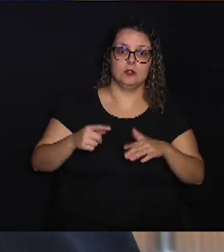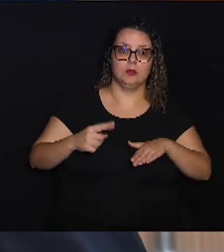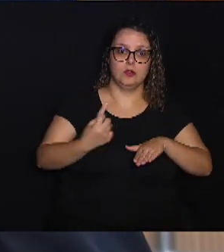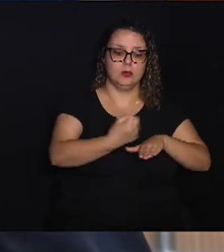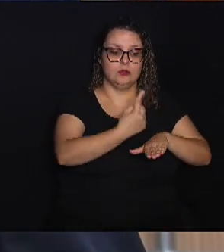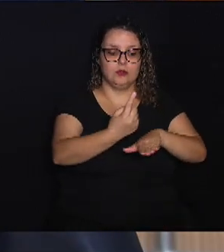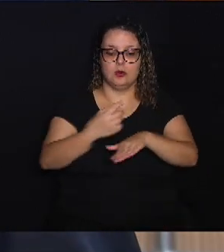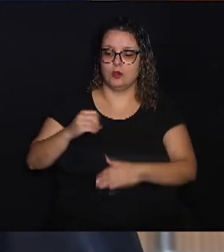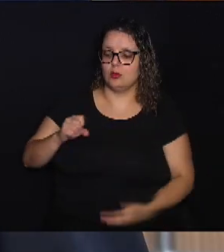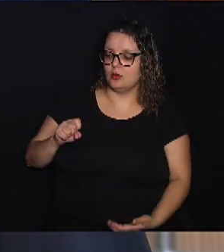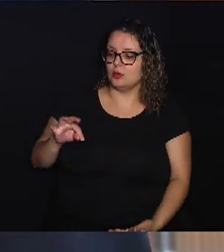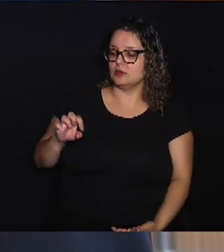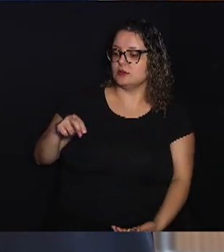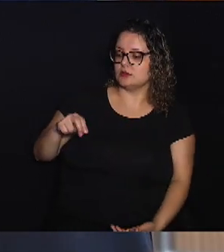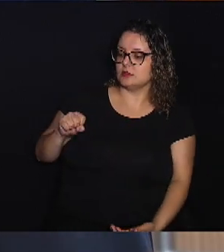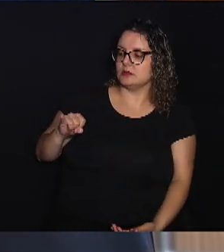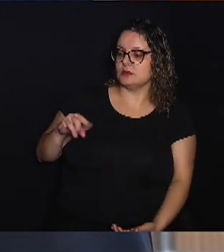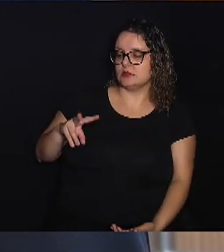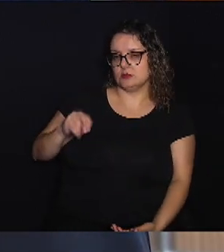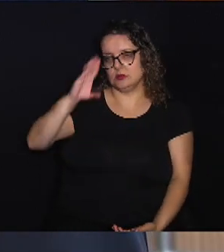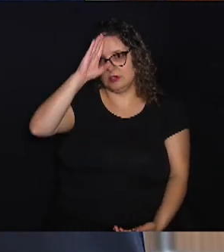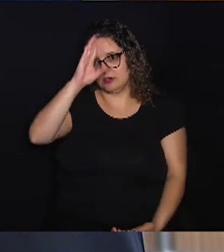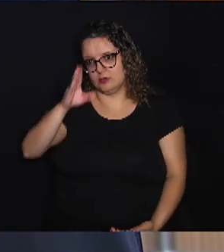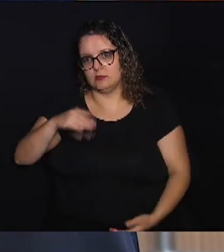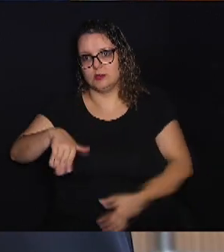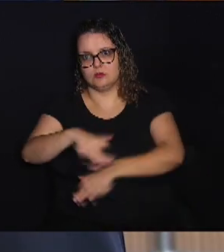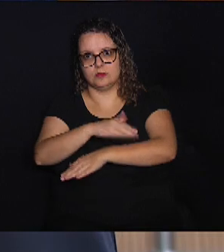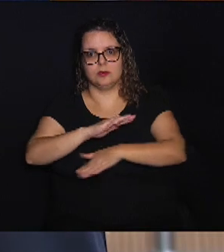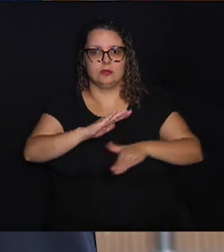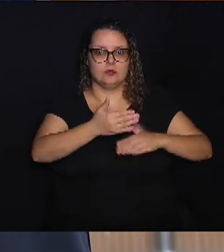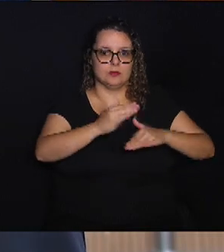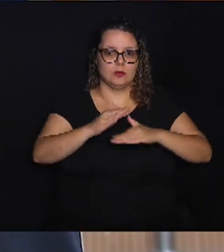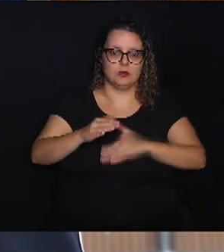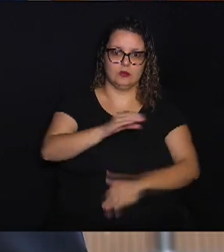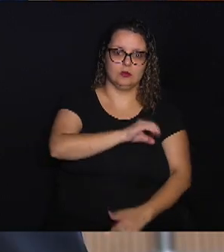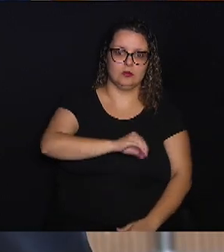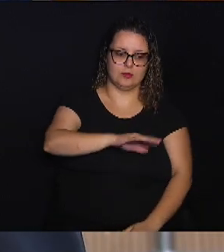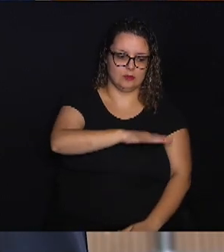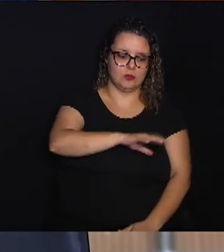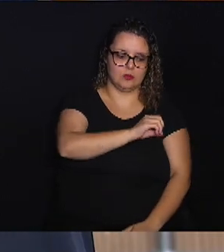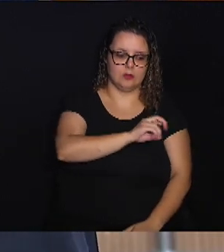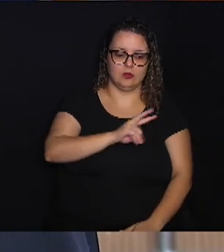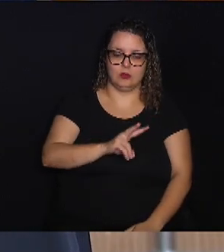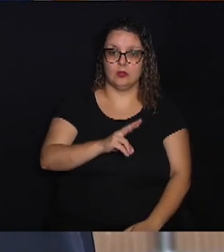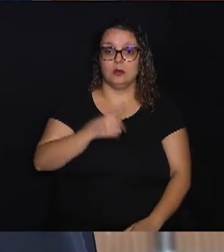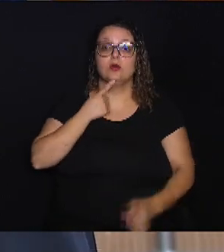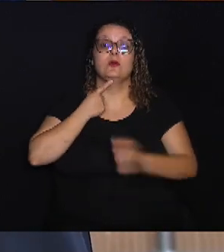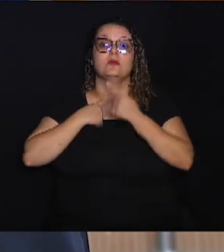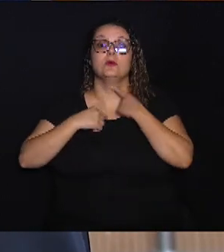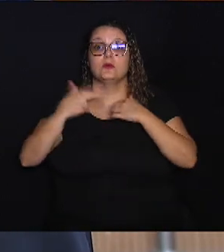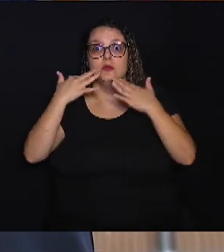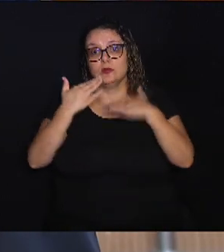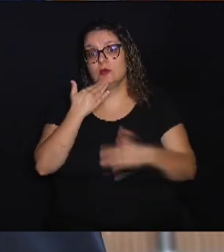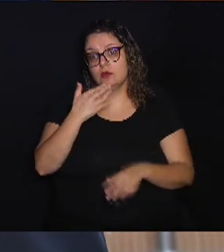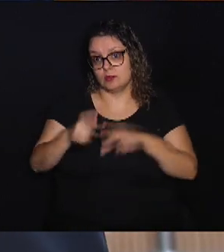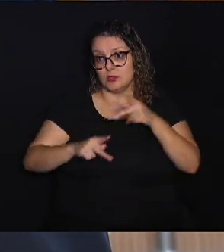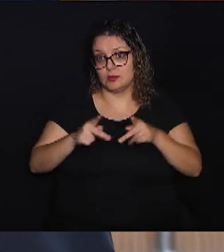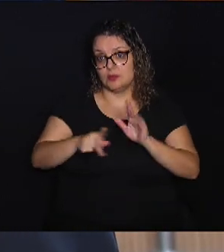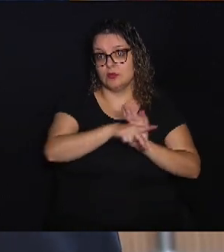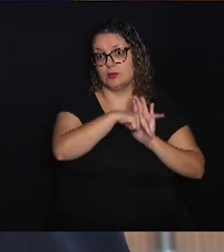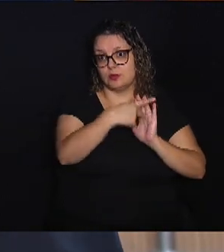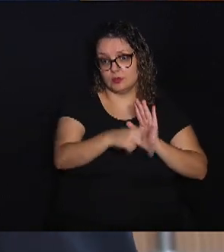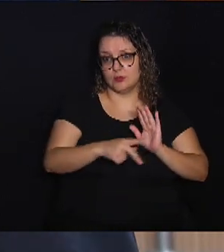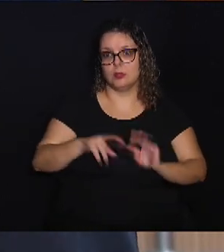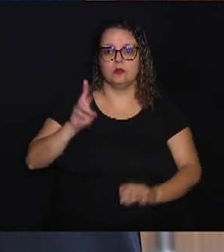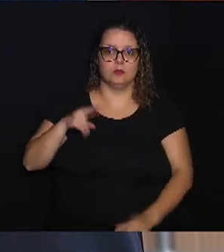ostensivo, principalmente ali nas ruas, nos bairros do Distrito do Ouro Verde, porque é um anseio, um apelo da população por